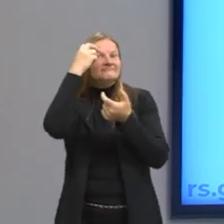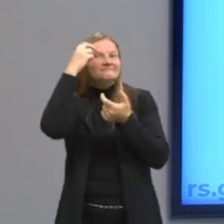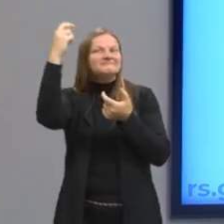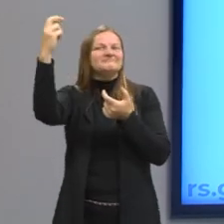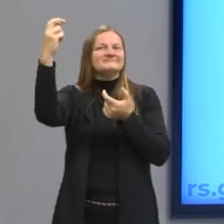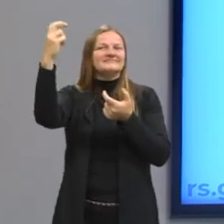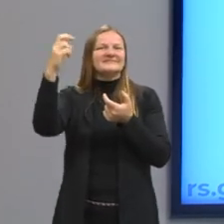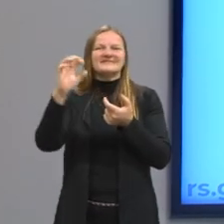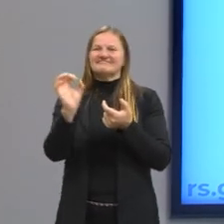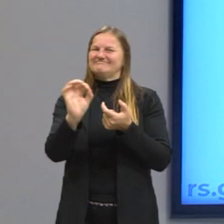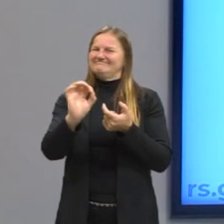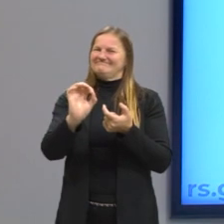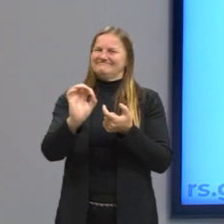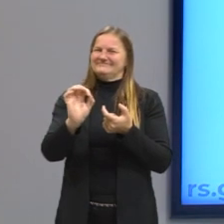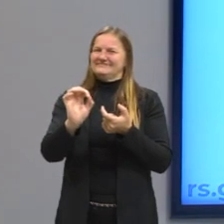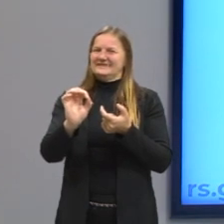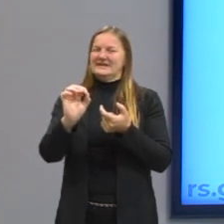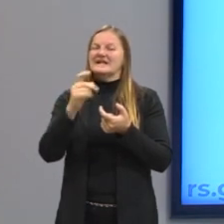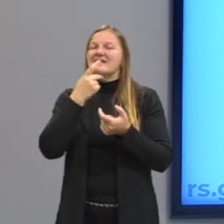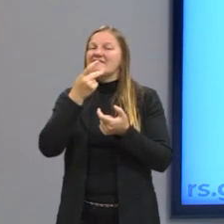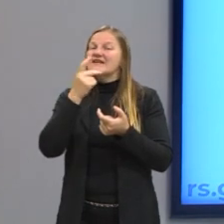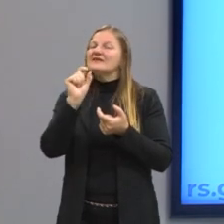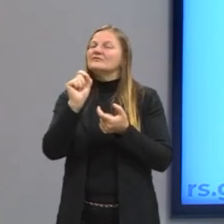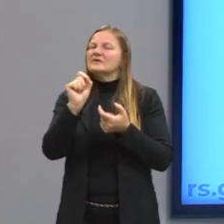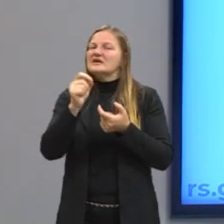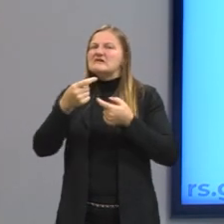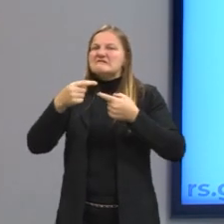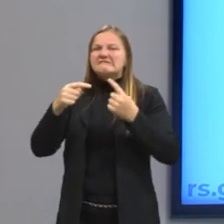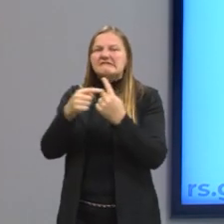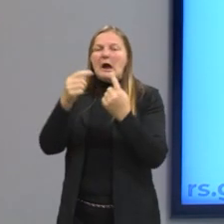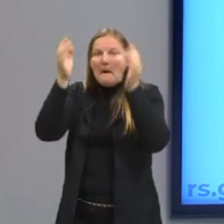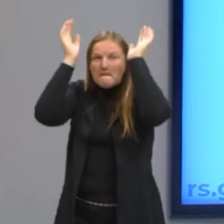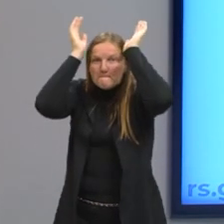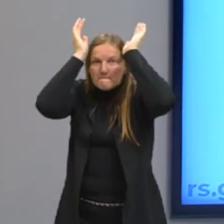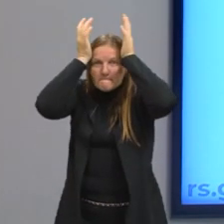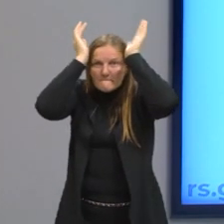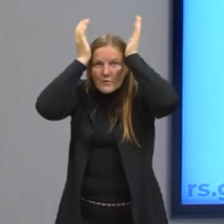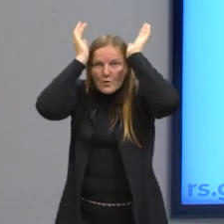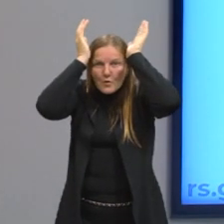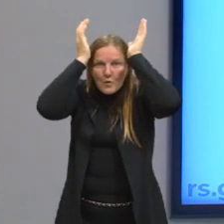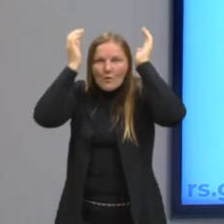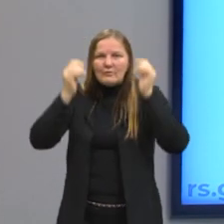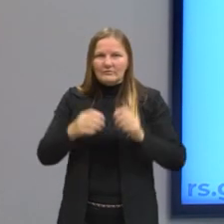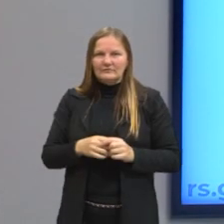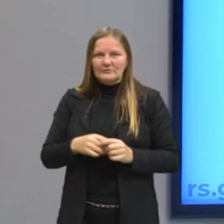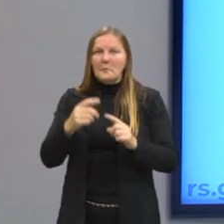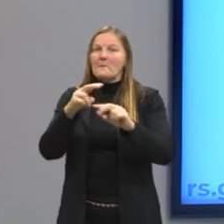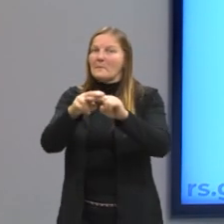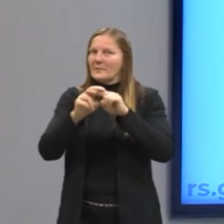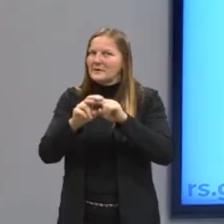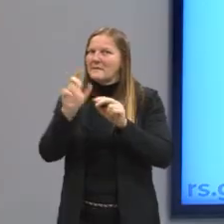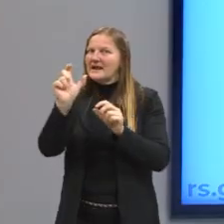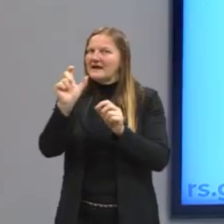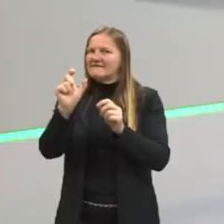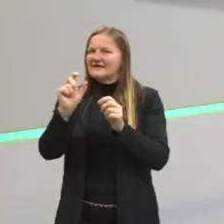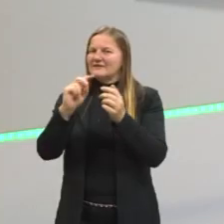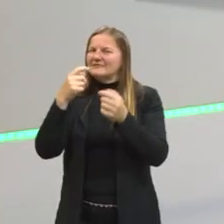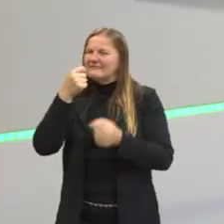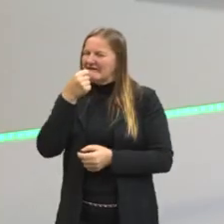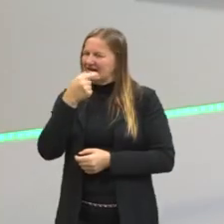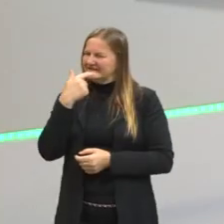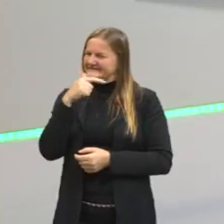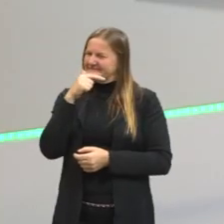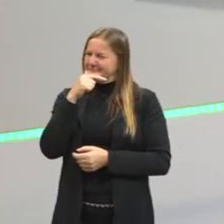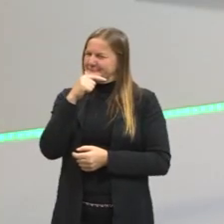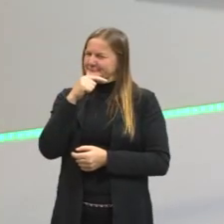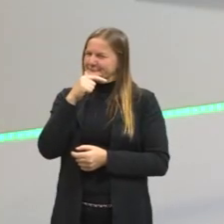que na verdade não é inteligente o ele quer dizer. Quem foi o burro que usou e apagou tudo? Então a ironia vai apresentar essa